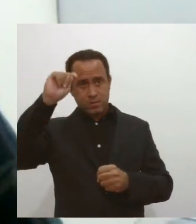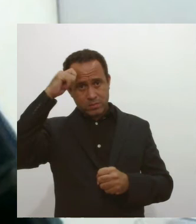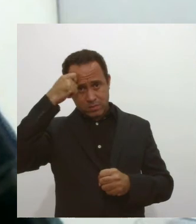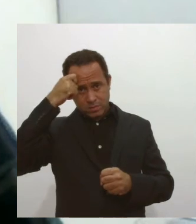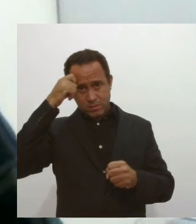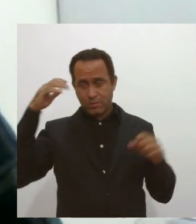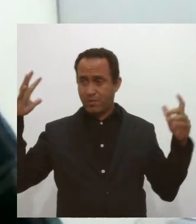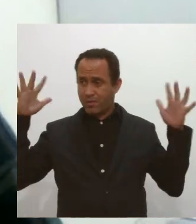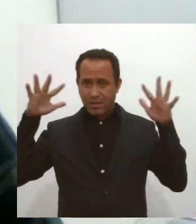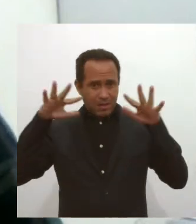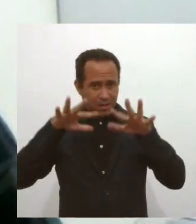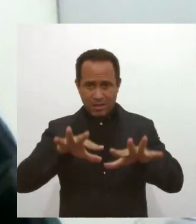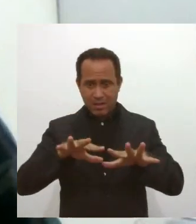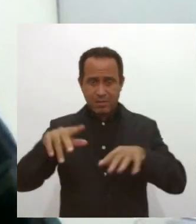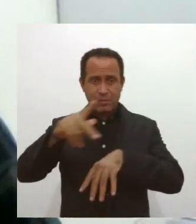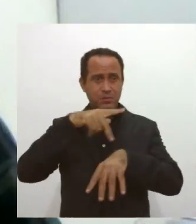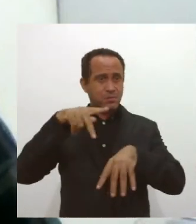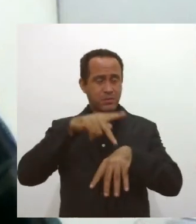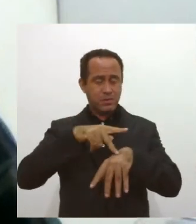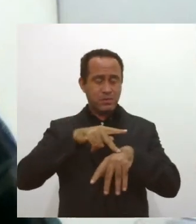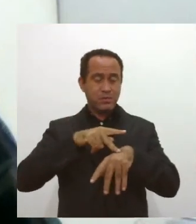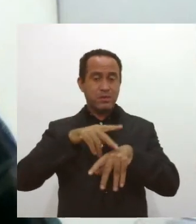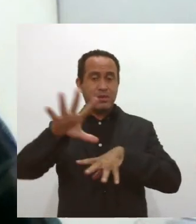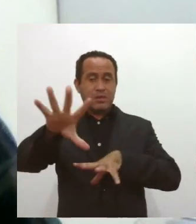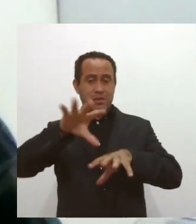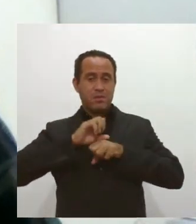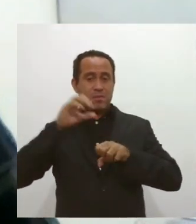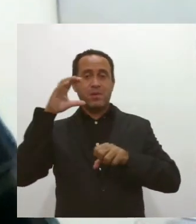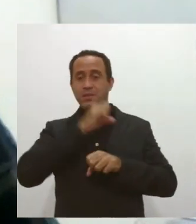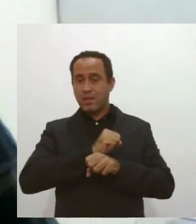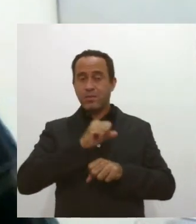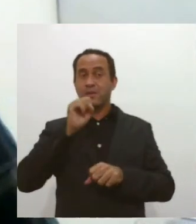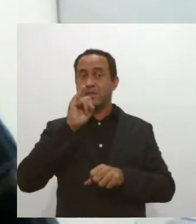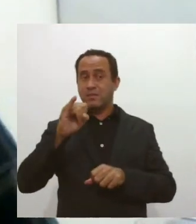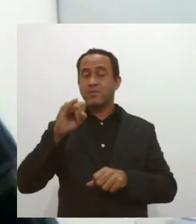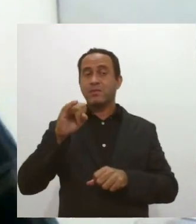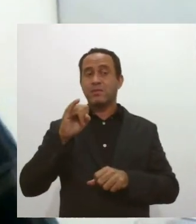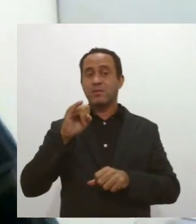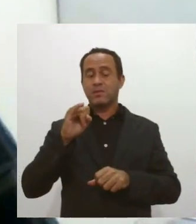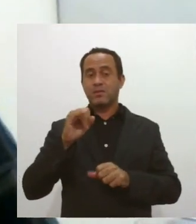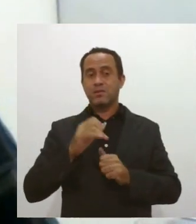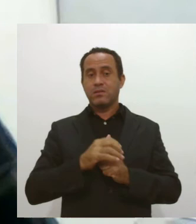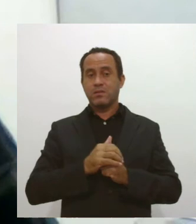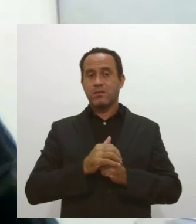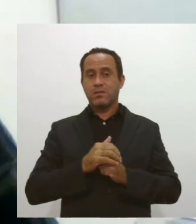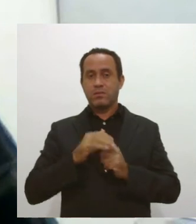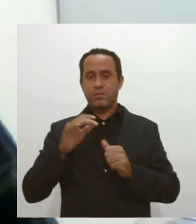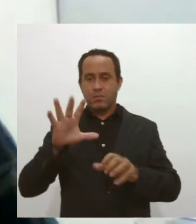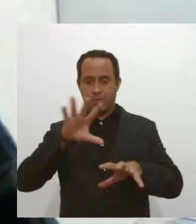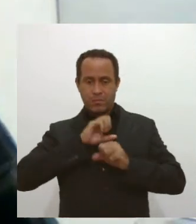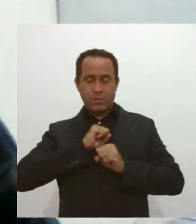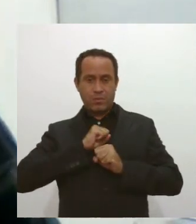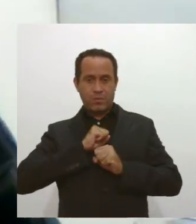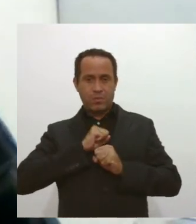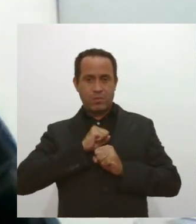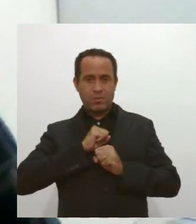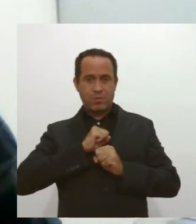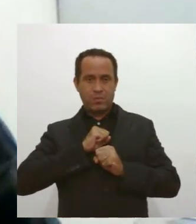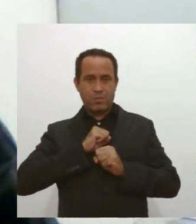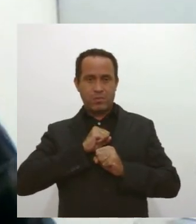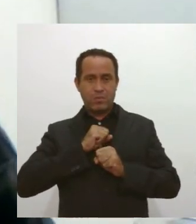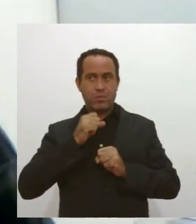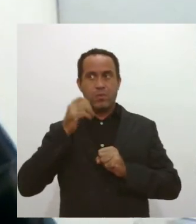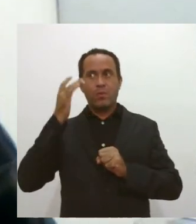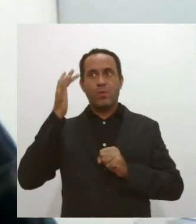infectividade maior. Então, se você está contaminado com a suspeita,